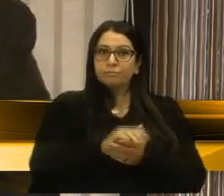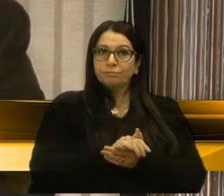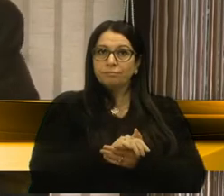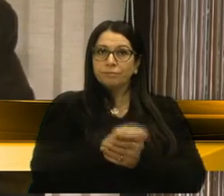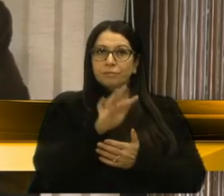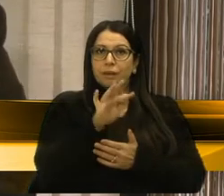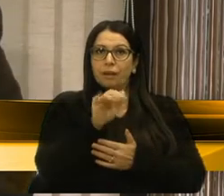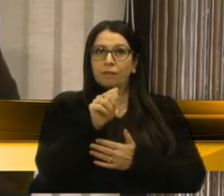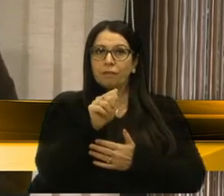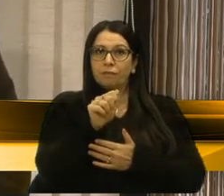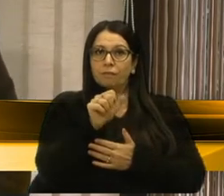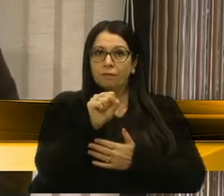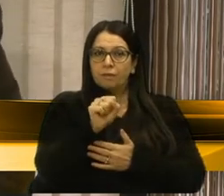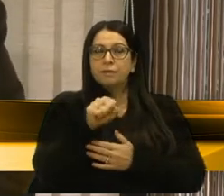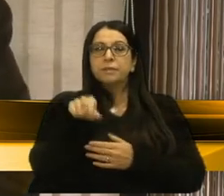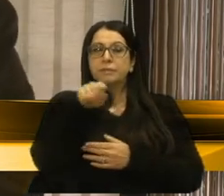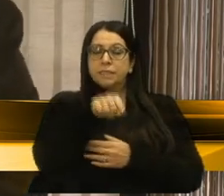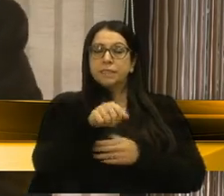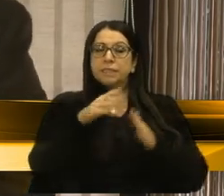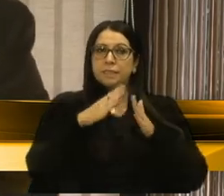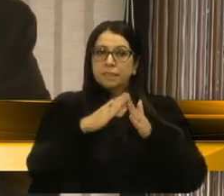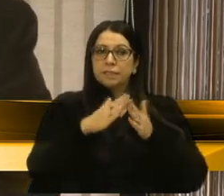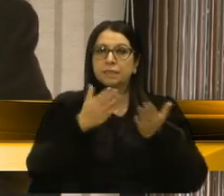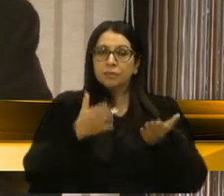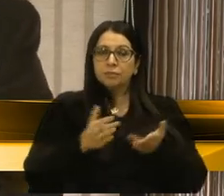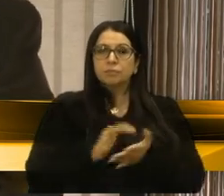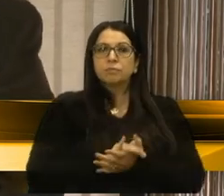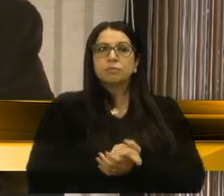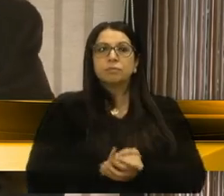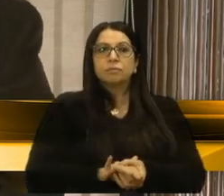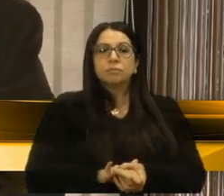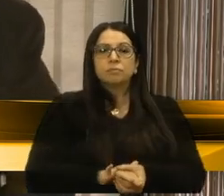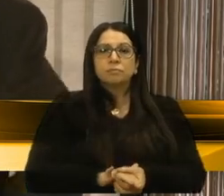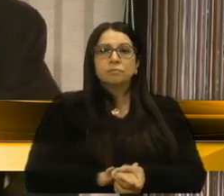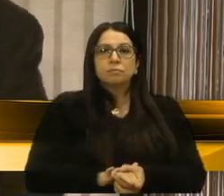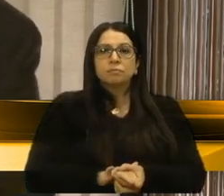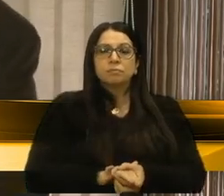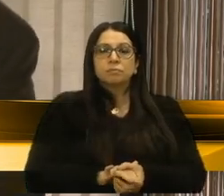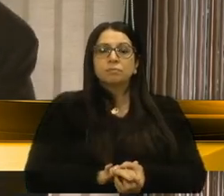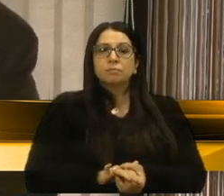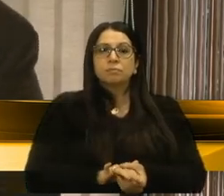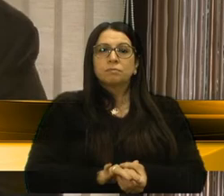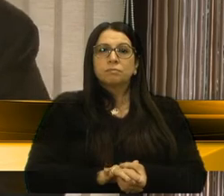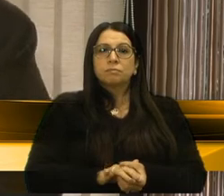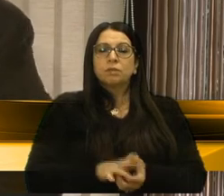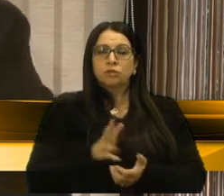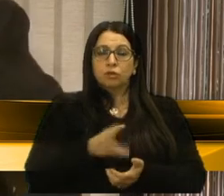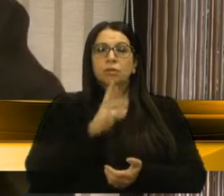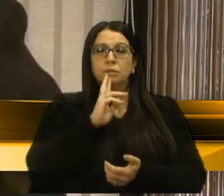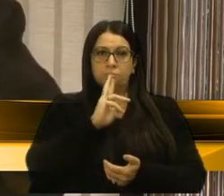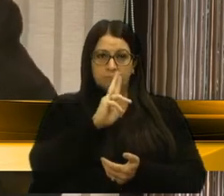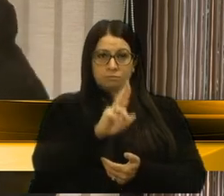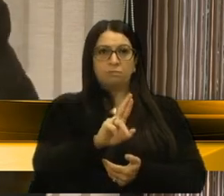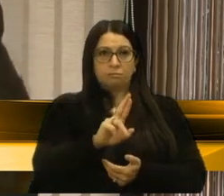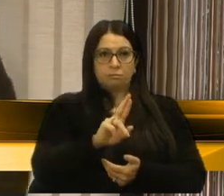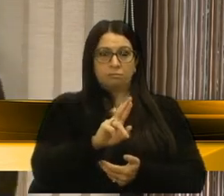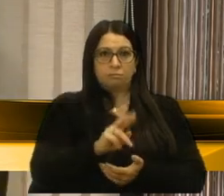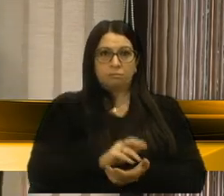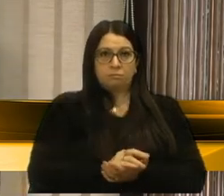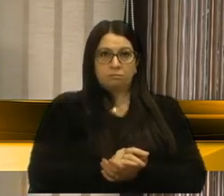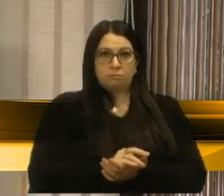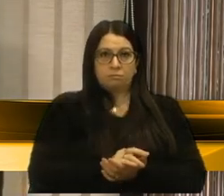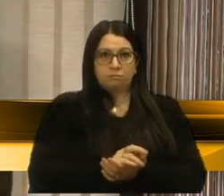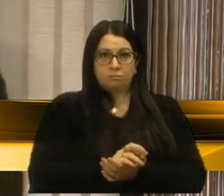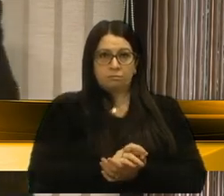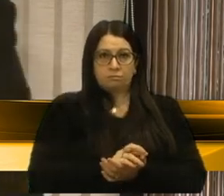FAS, viessem aqui na casa, e agora, eles já responderam, no segundo